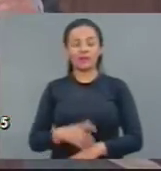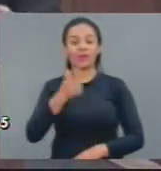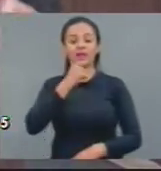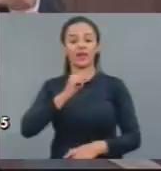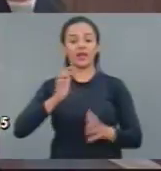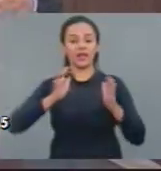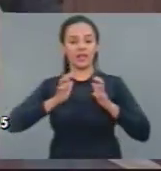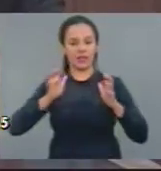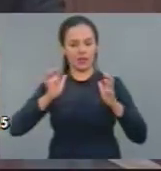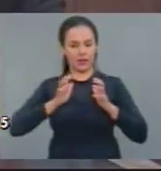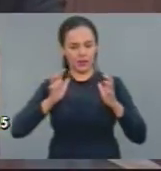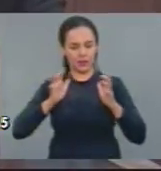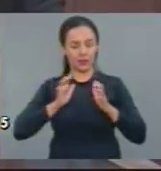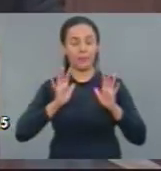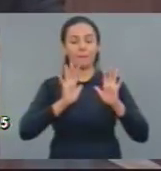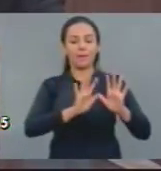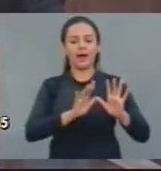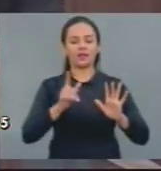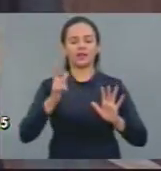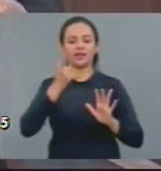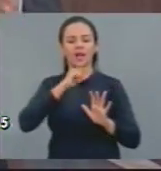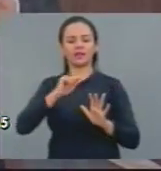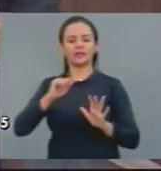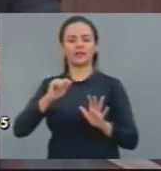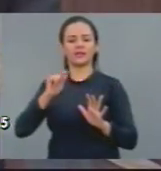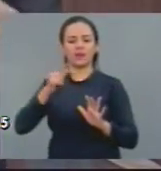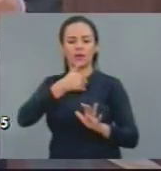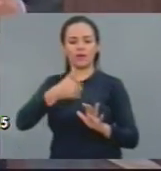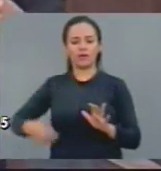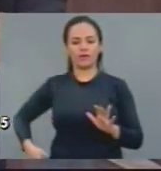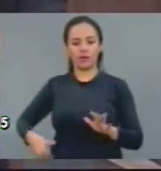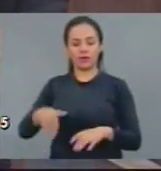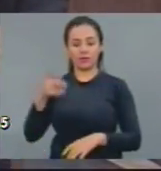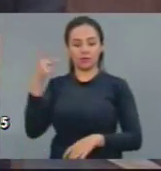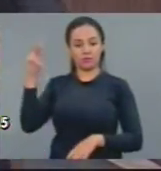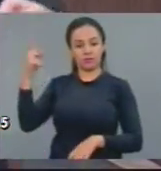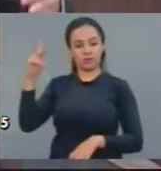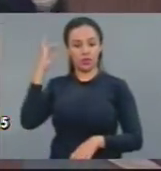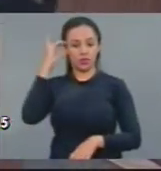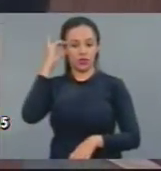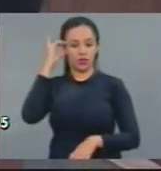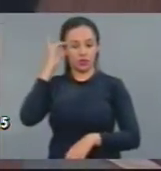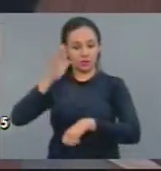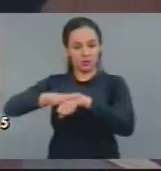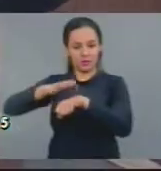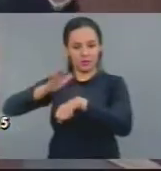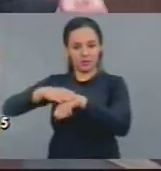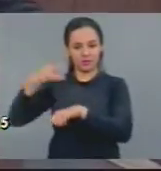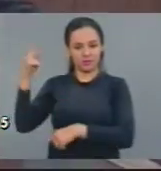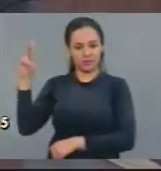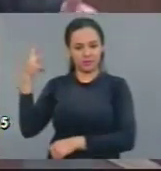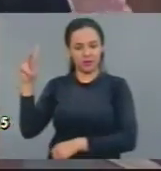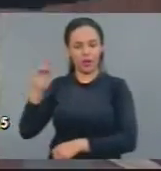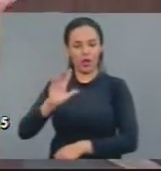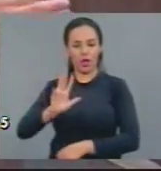é o governo da presidente Dilma, quem fez isso foi o governo